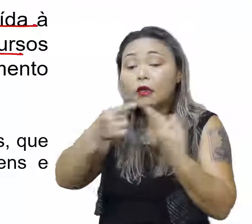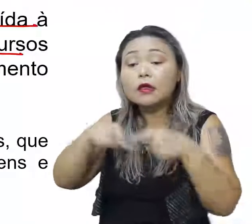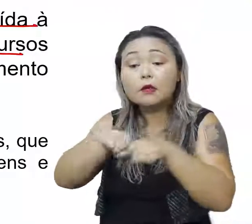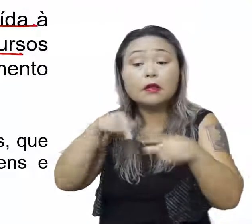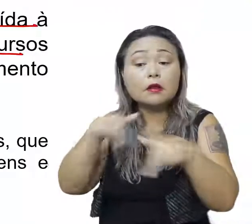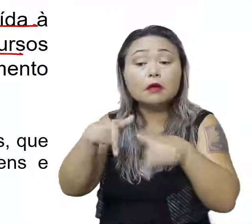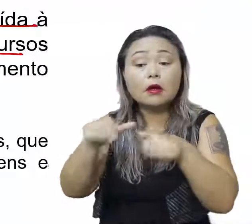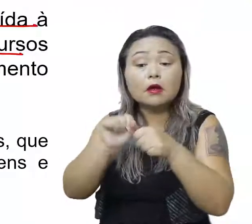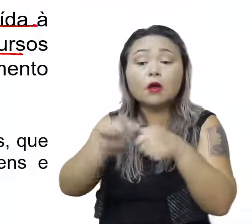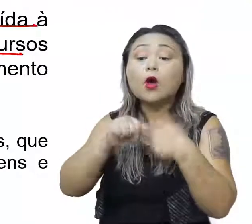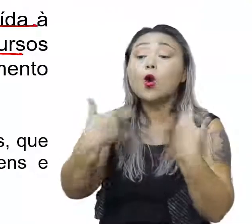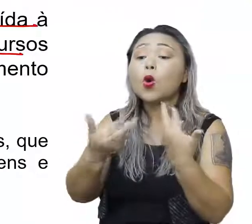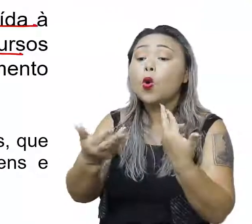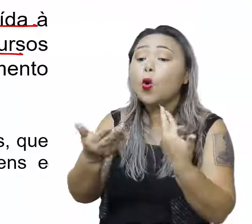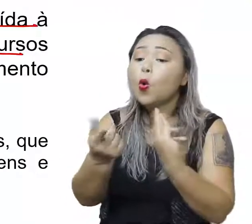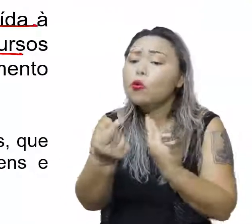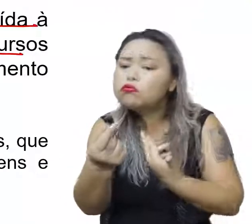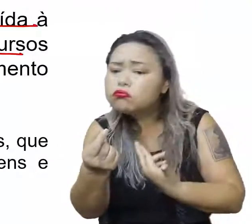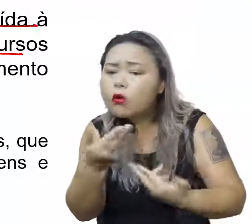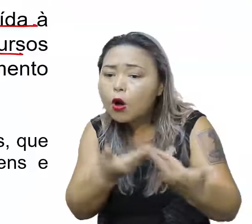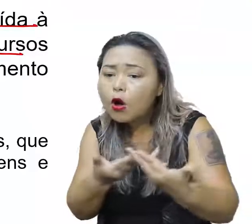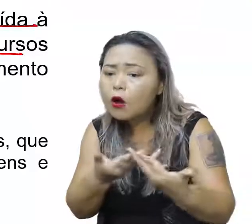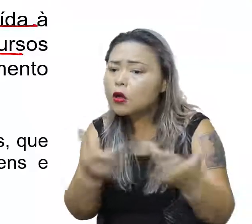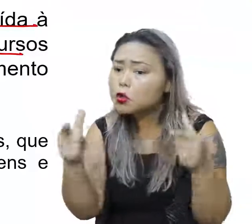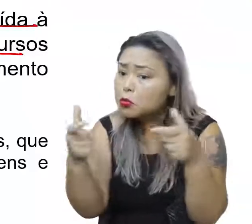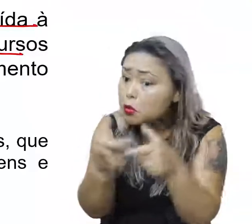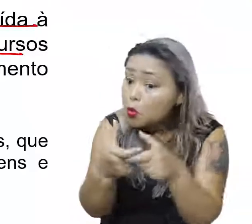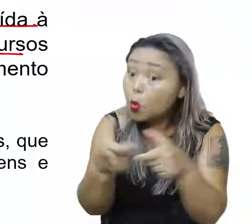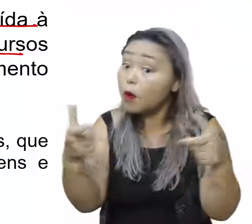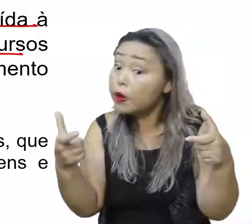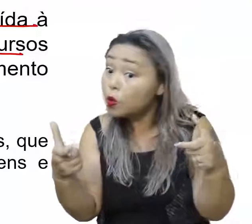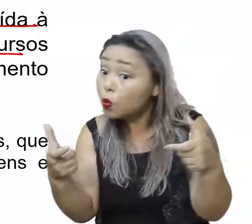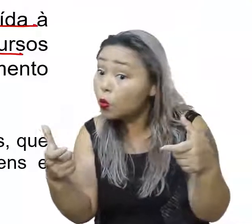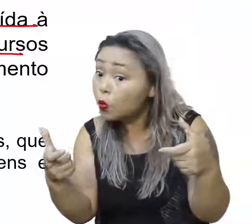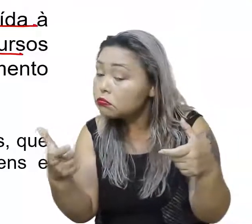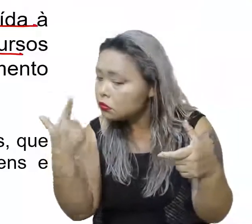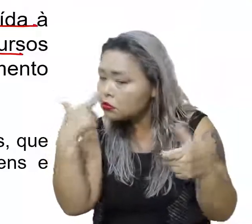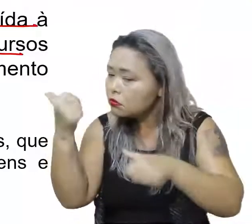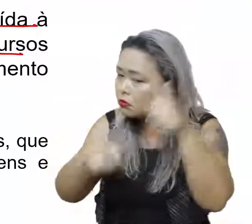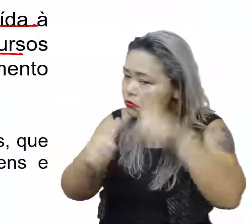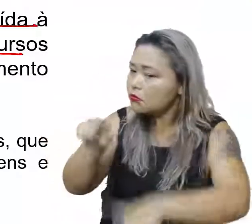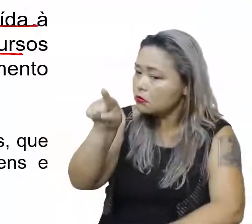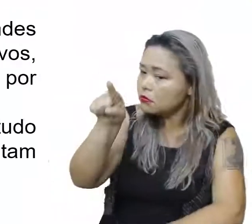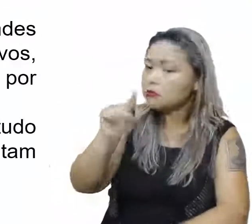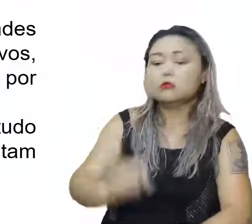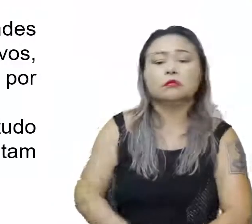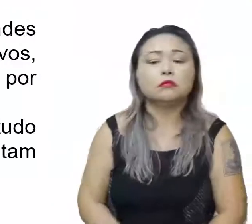comércio diminuiu ou aumentou? Fica aí a análise de vocês.